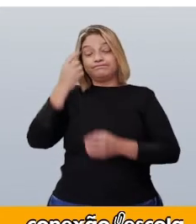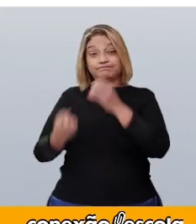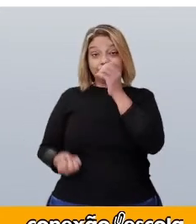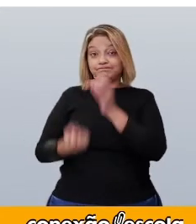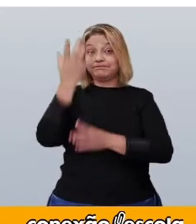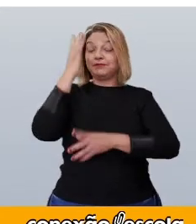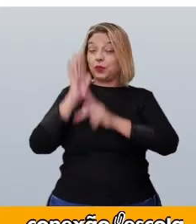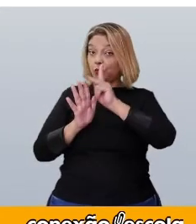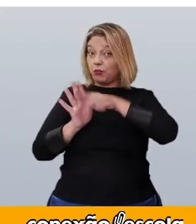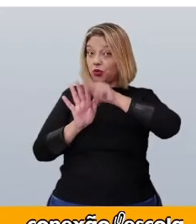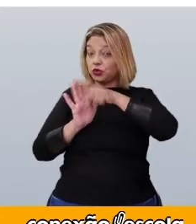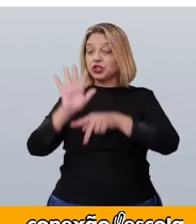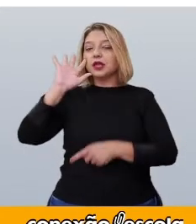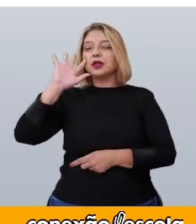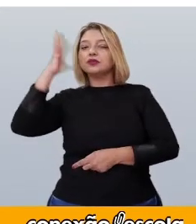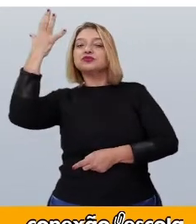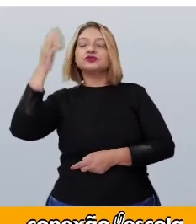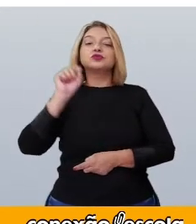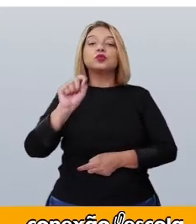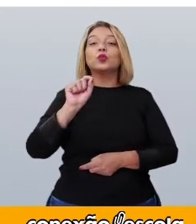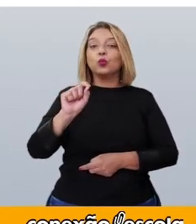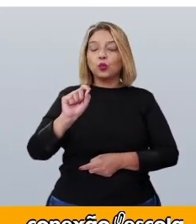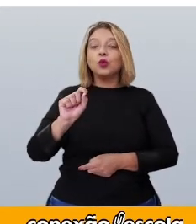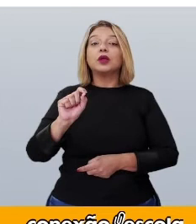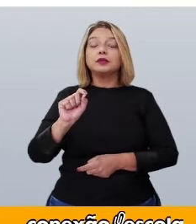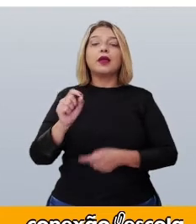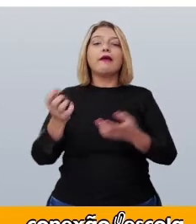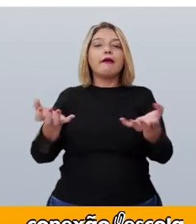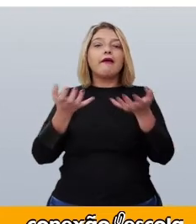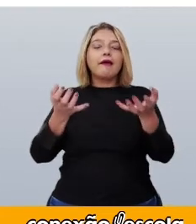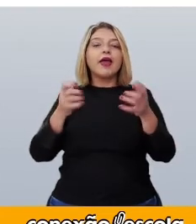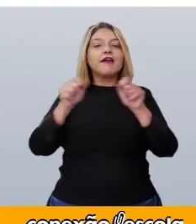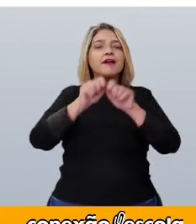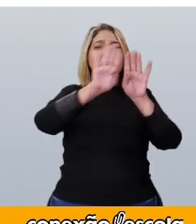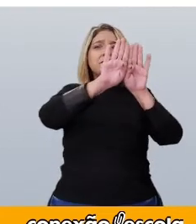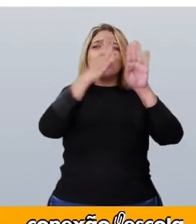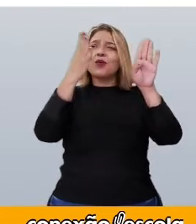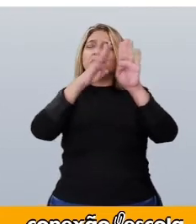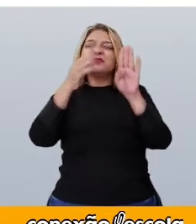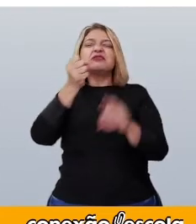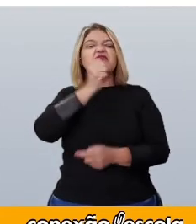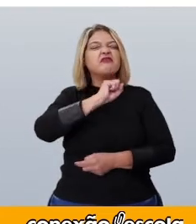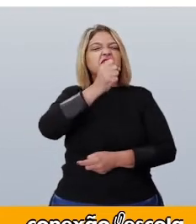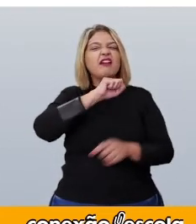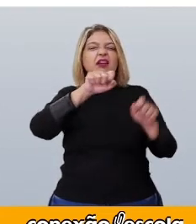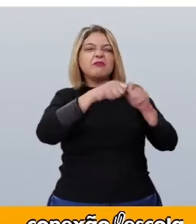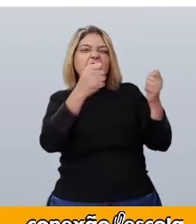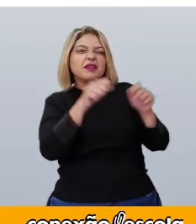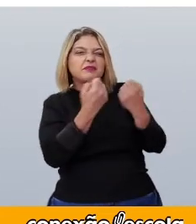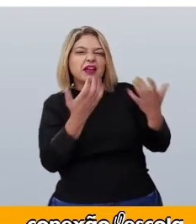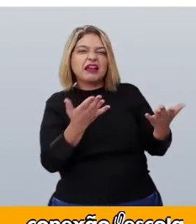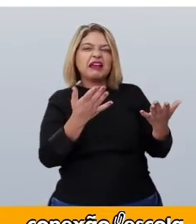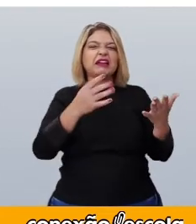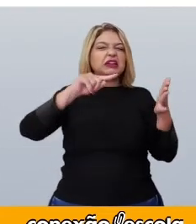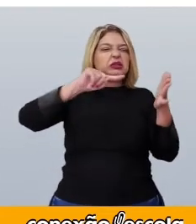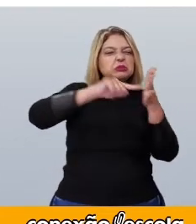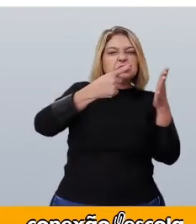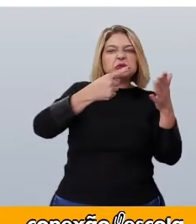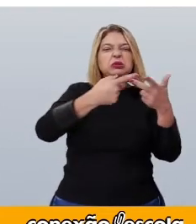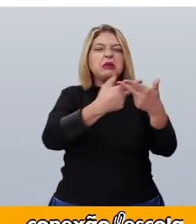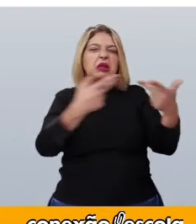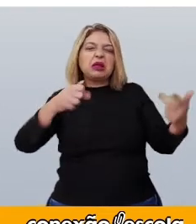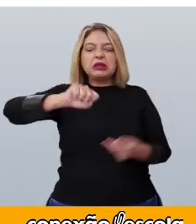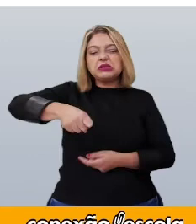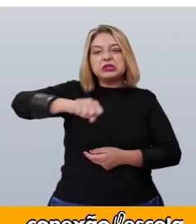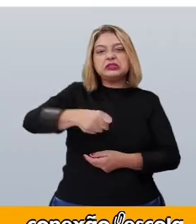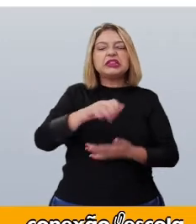decidiu consertar as portas, muitas repletas de buracos e sem